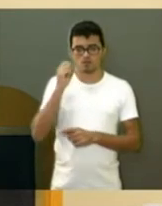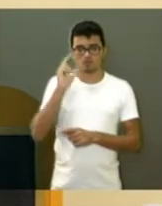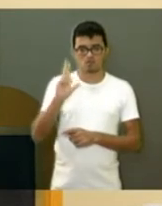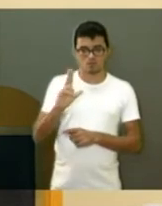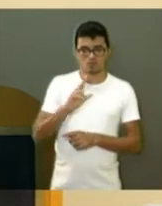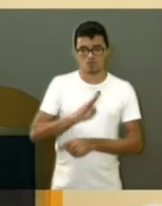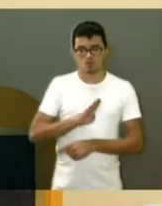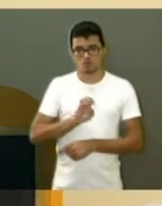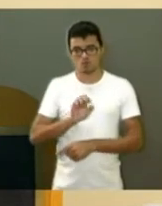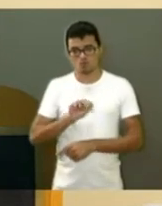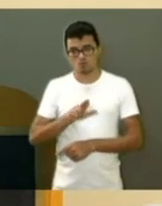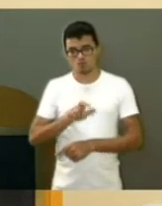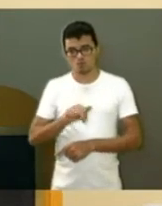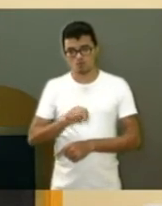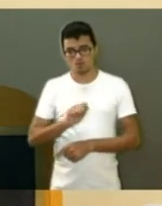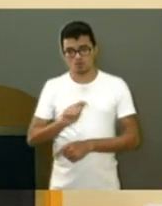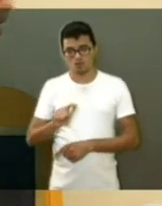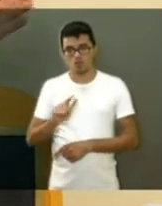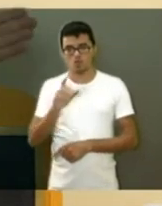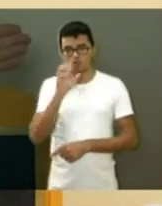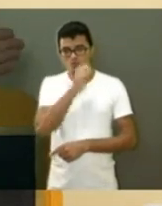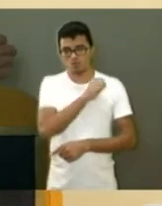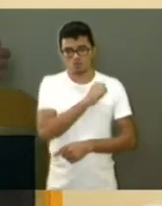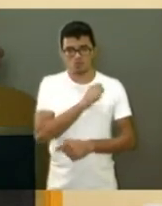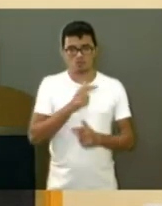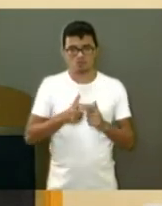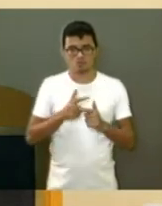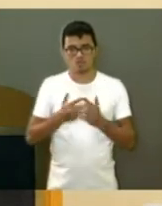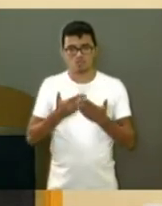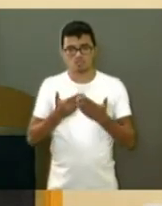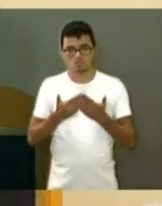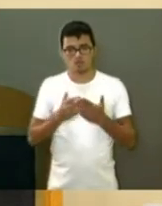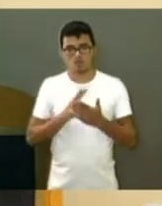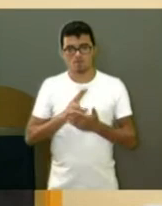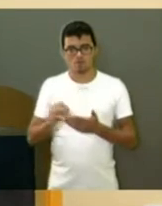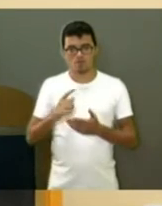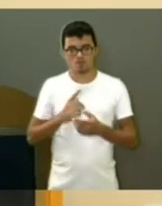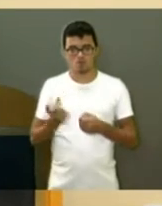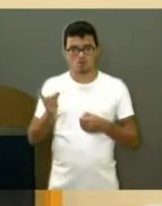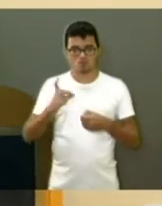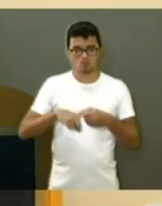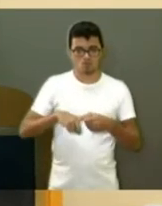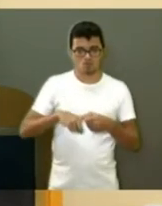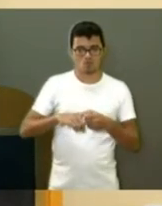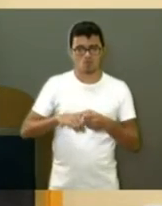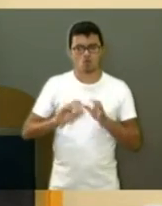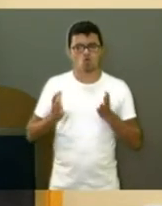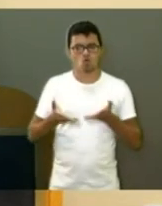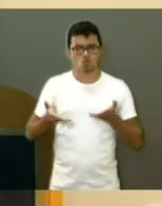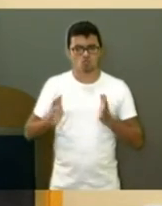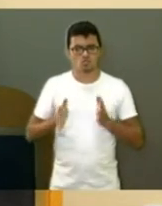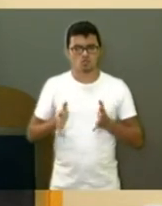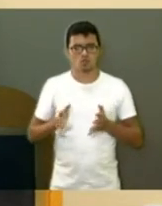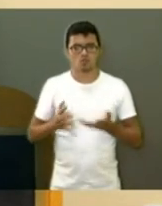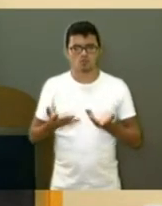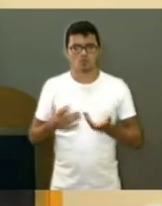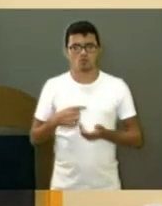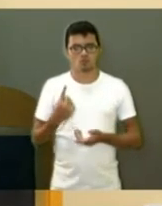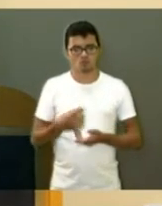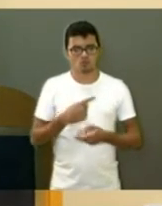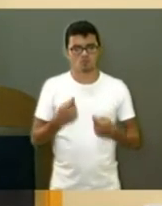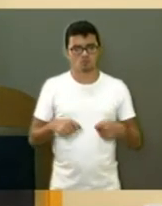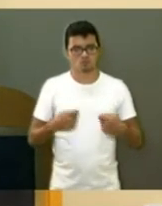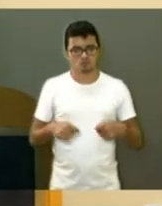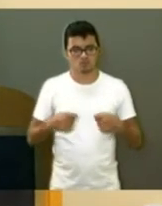fazer qualquer coisa e com rapidez, que as aulas da creche já iniciaram, se não me engano, hoje. Então, vamos trazer muito